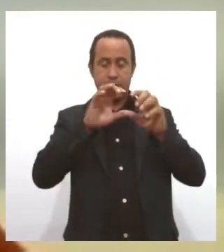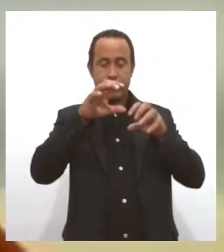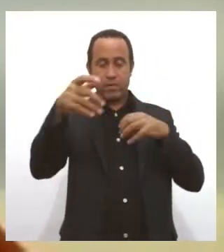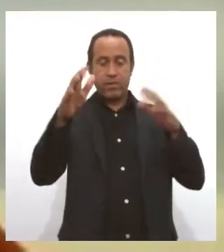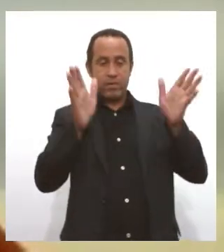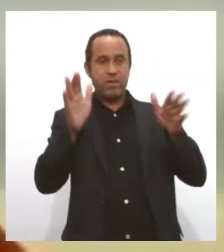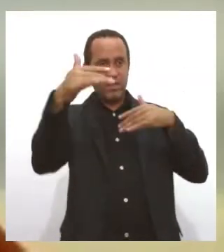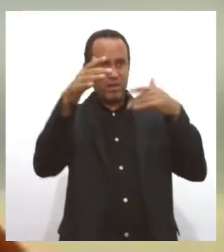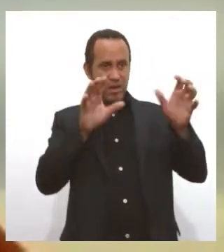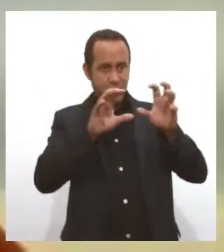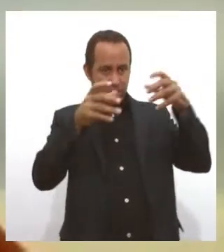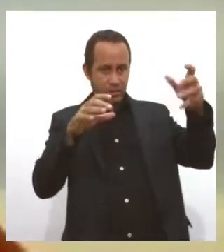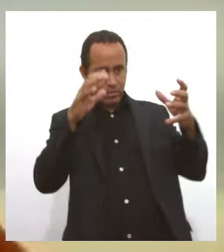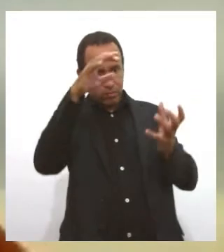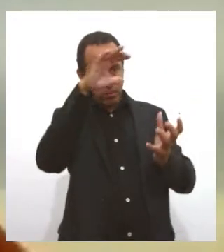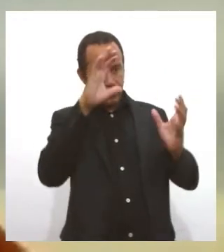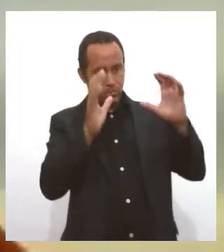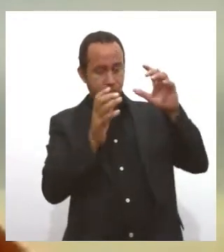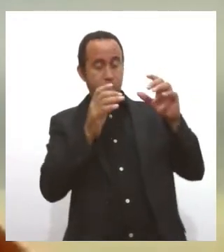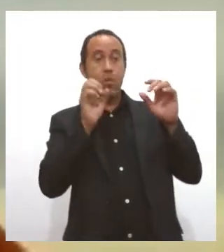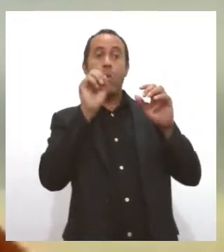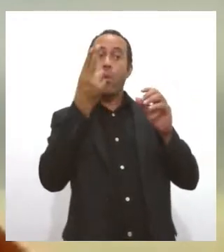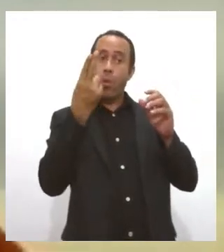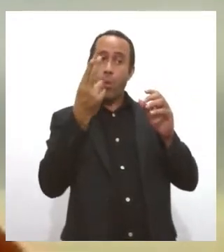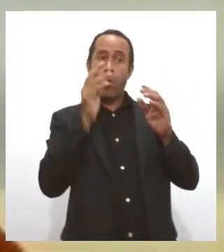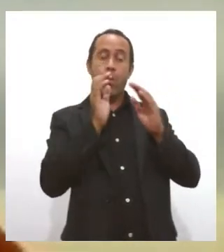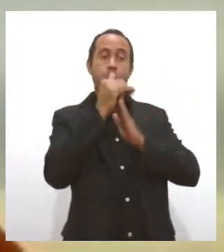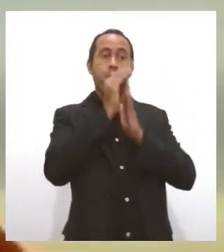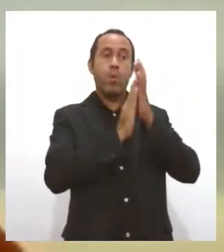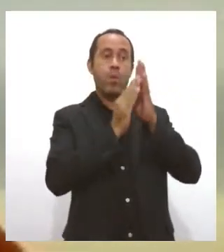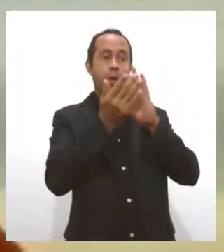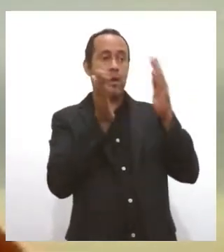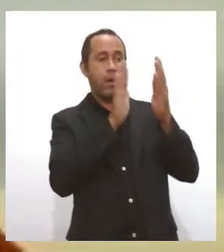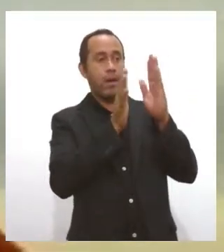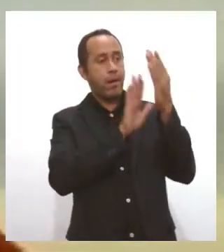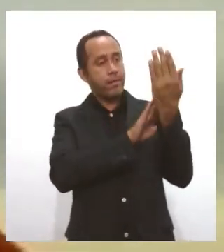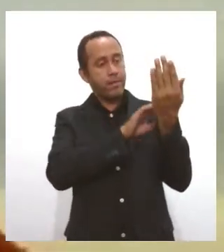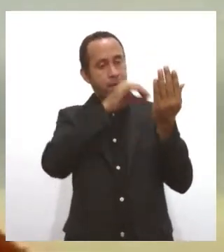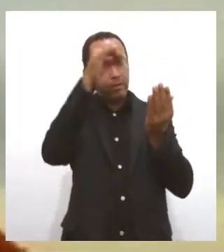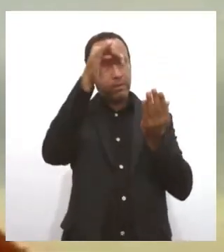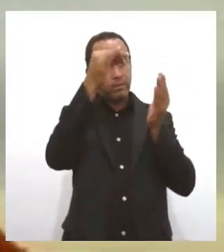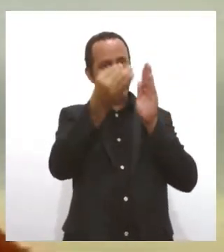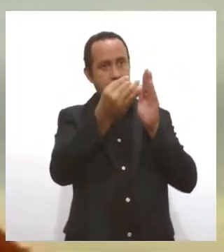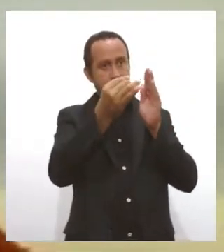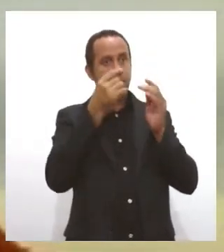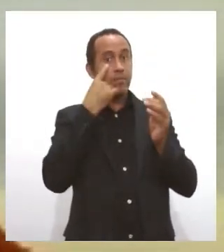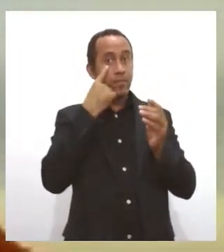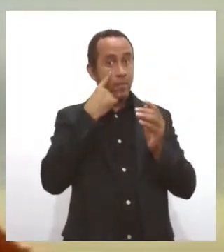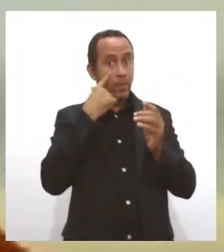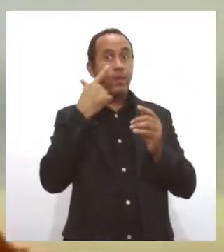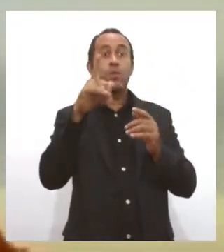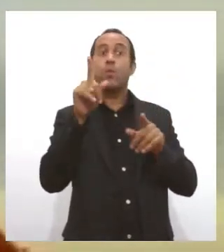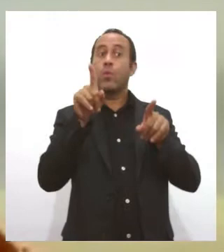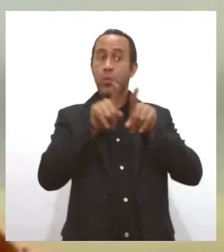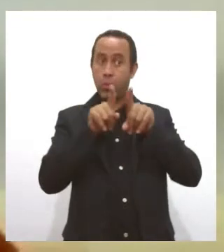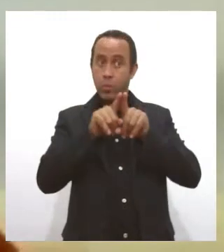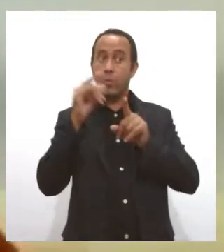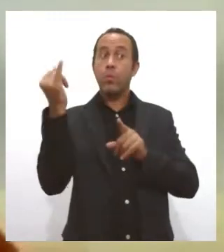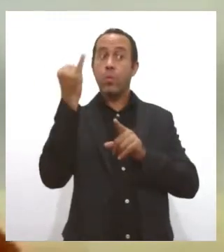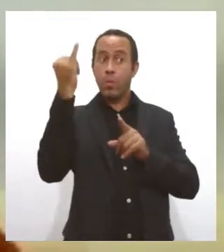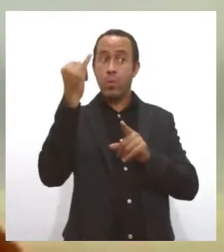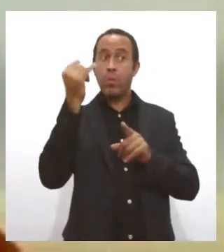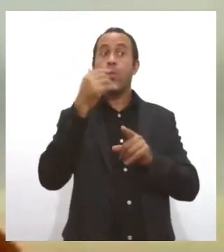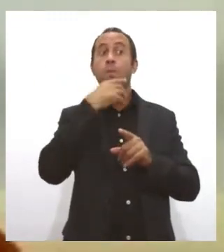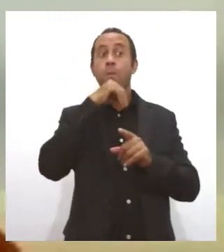que também pode vir afixado no brinquedo, na etiqueta. Uma outra dica importante para os pais se